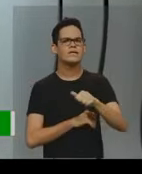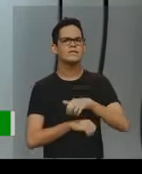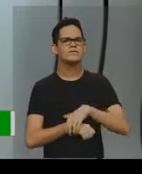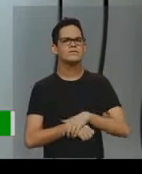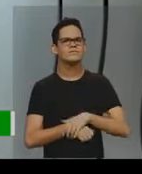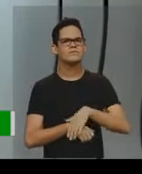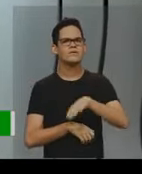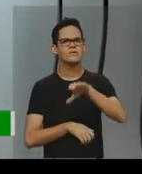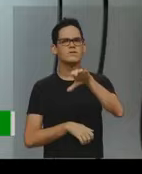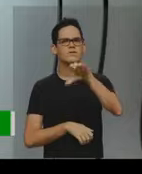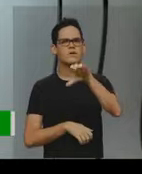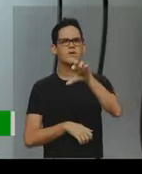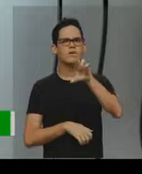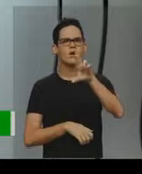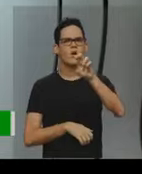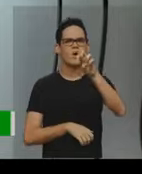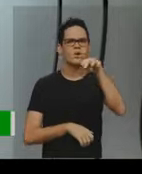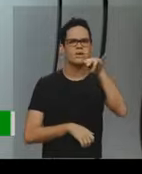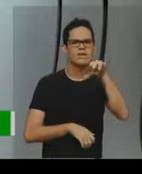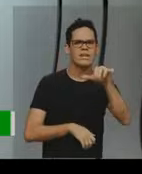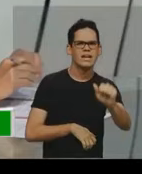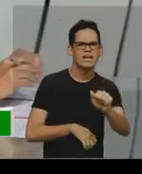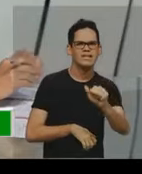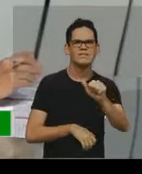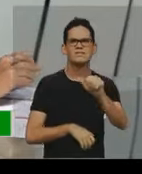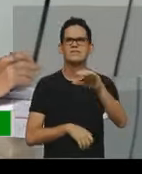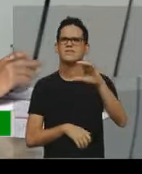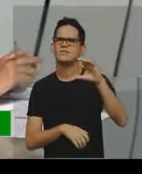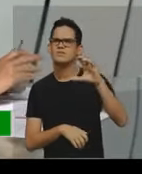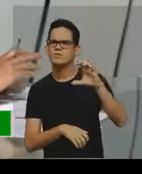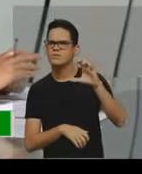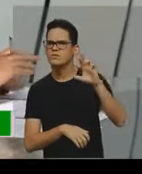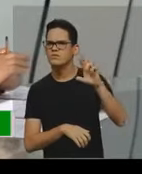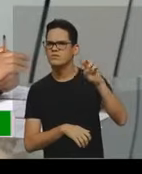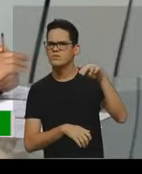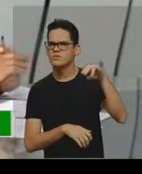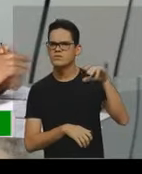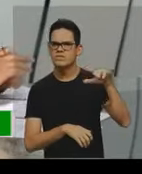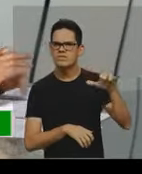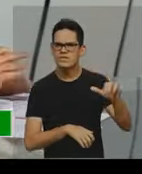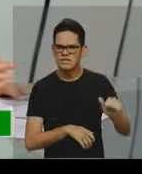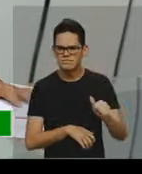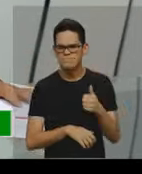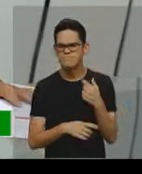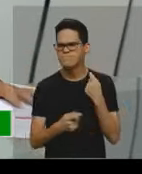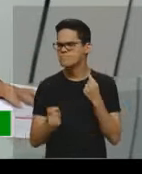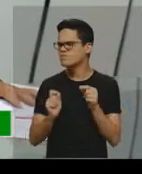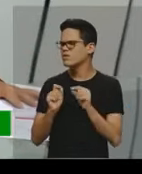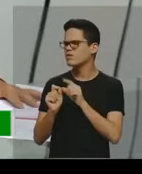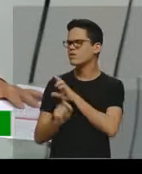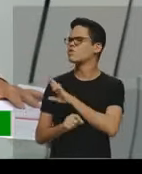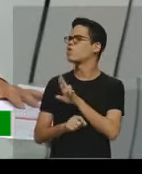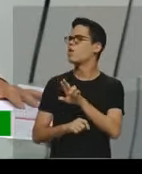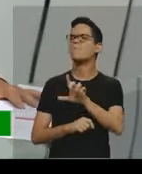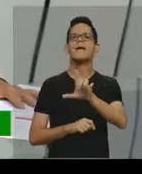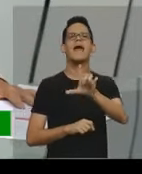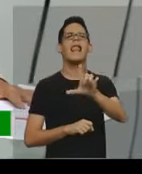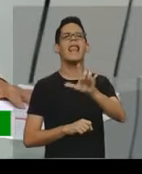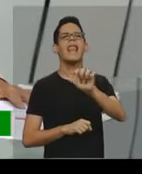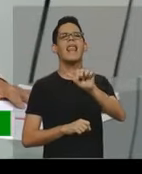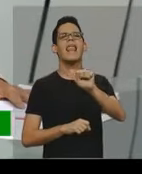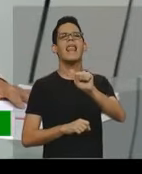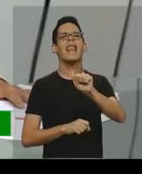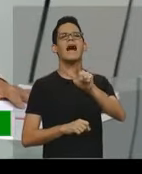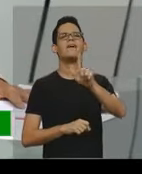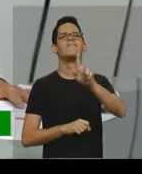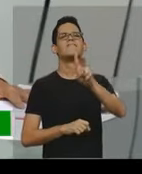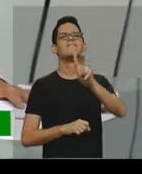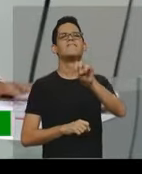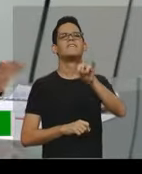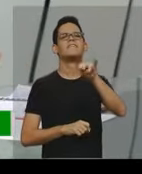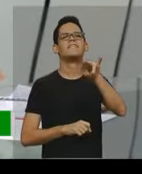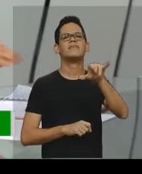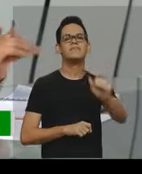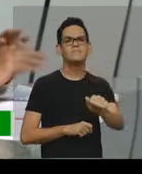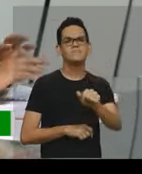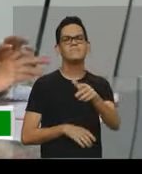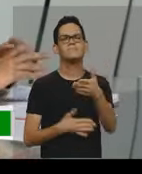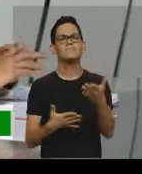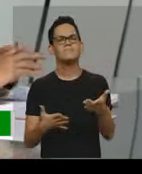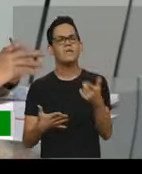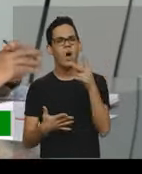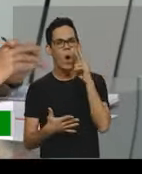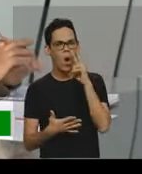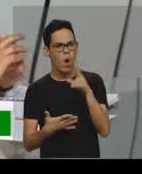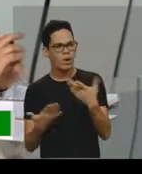Como que ela chama? Lavínia. Lavínia. Então, lá, né, Lavínia? Lavínia viu crônica